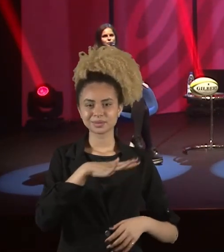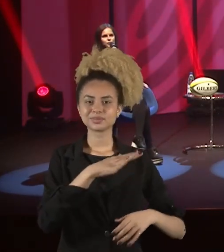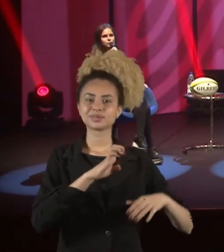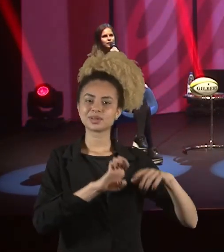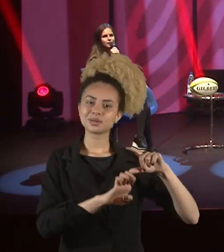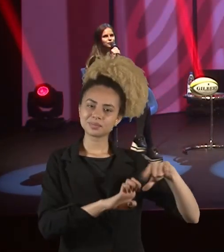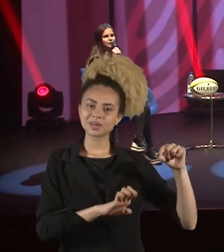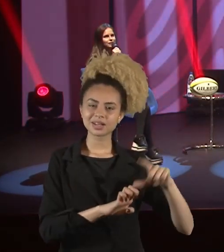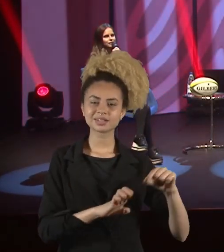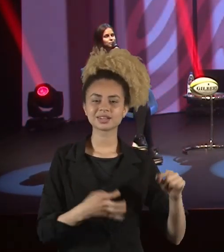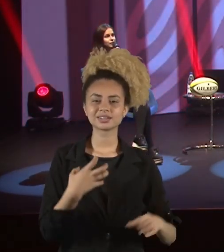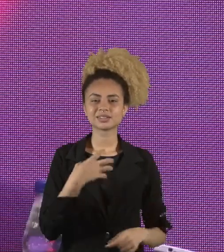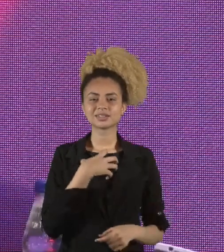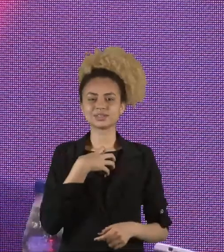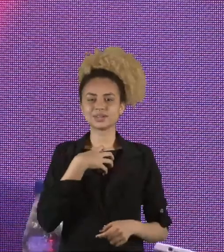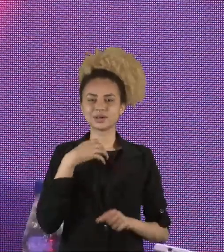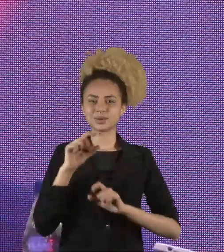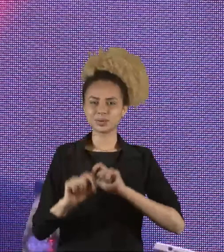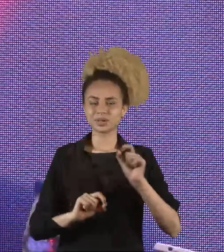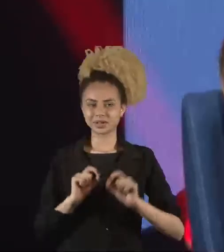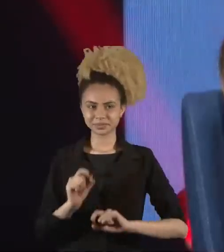sensação que eu tenho é que, enfim,